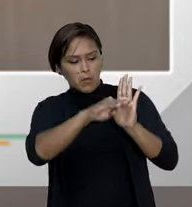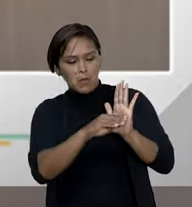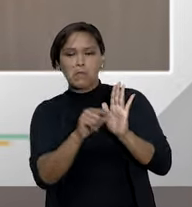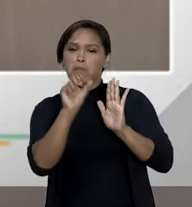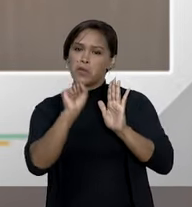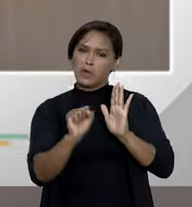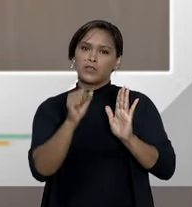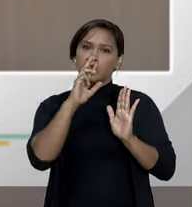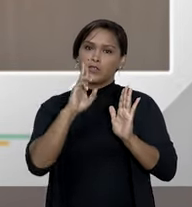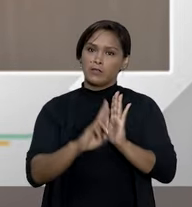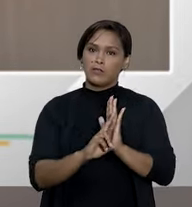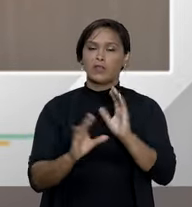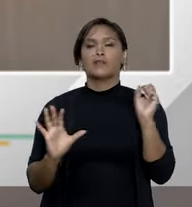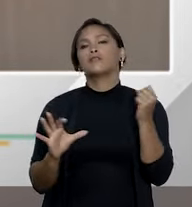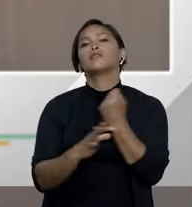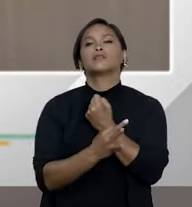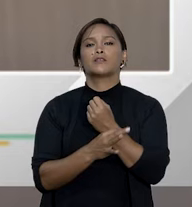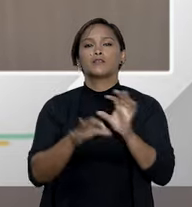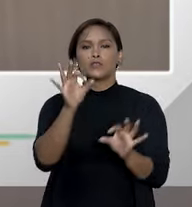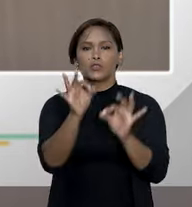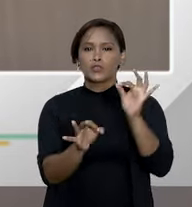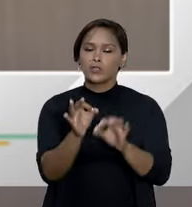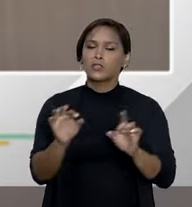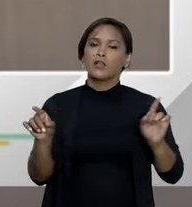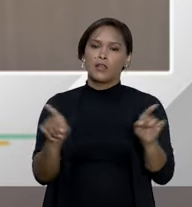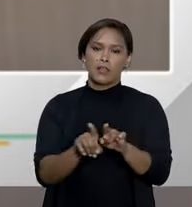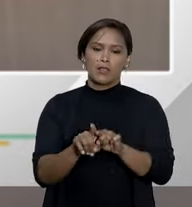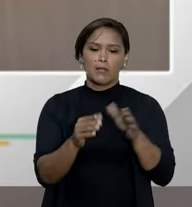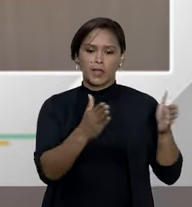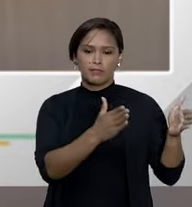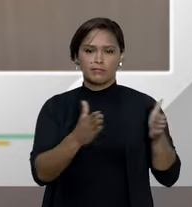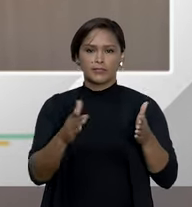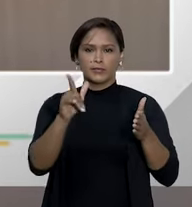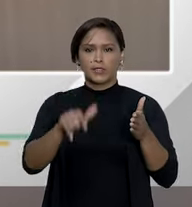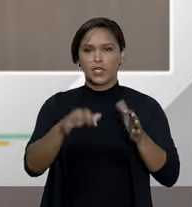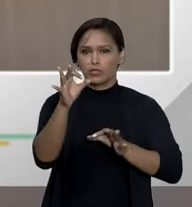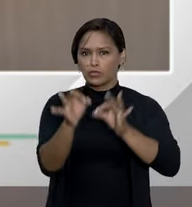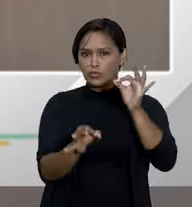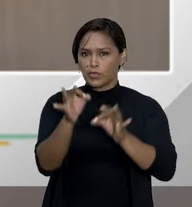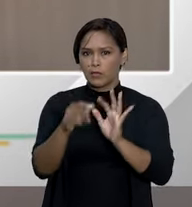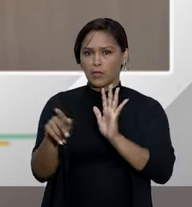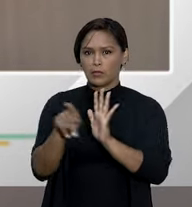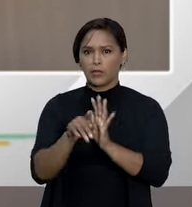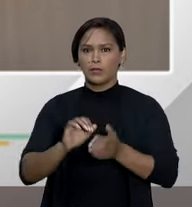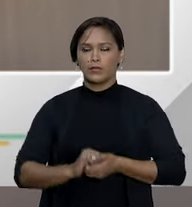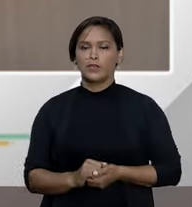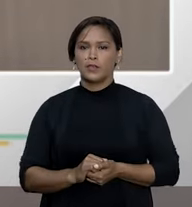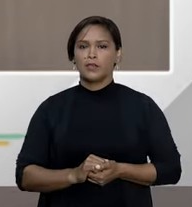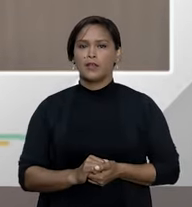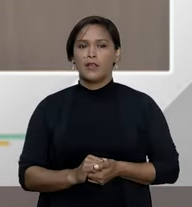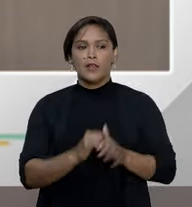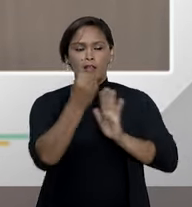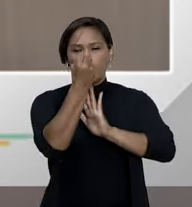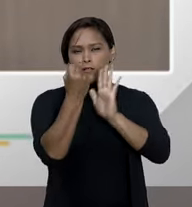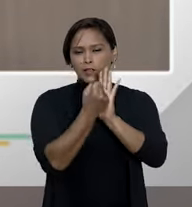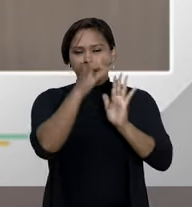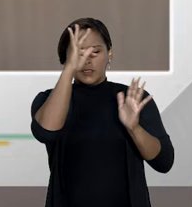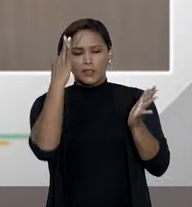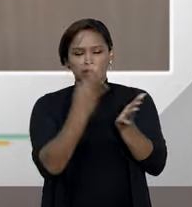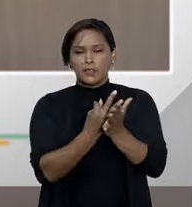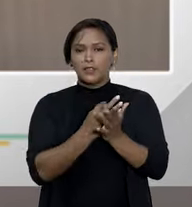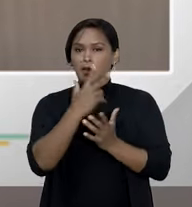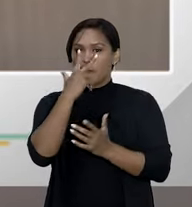judiciário, e da segurança jurídica, a pré-visibilidade do julgamento, cuja tese fixada nesse